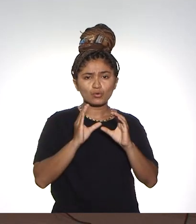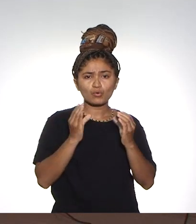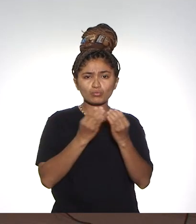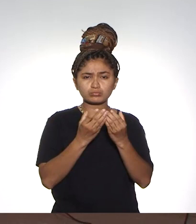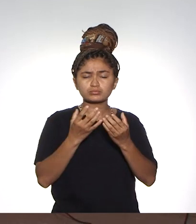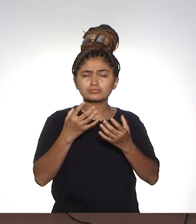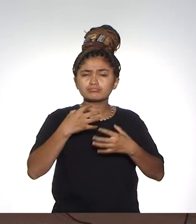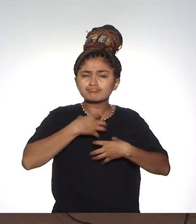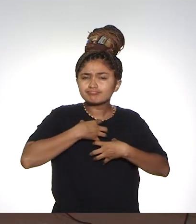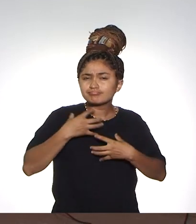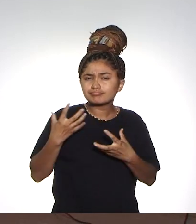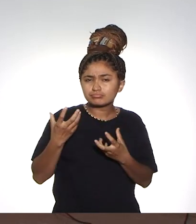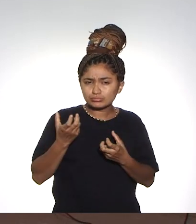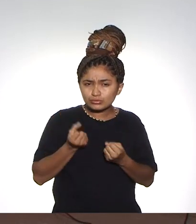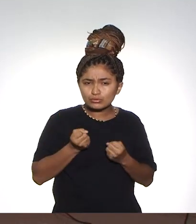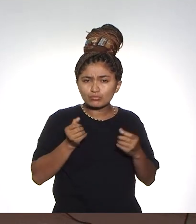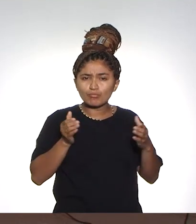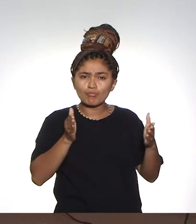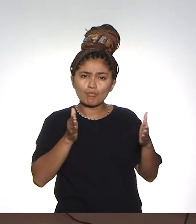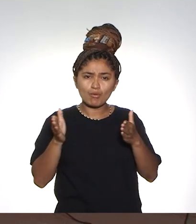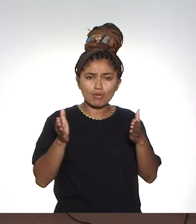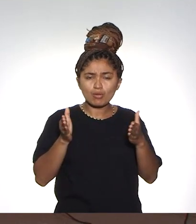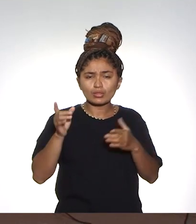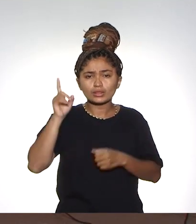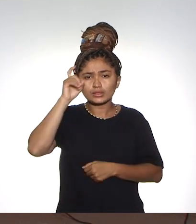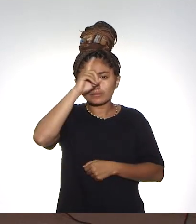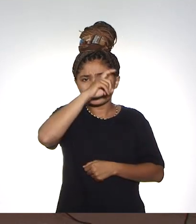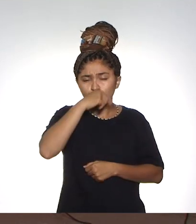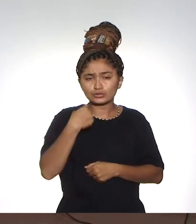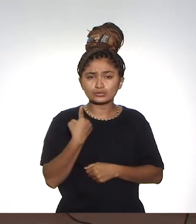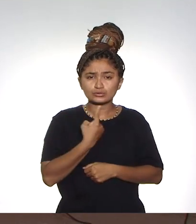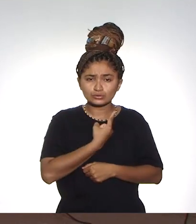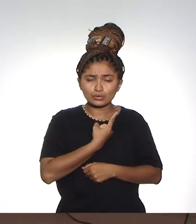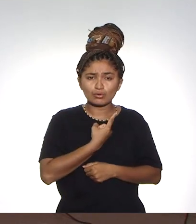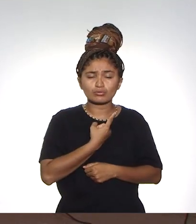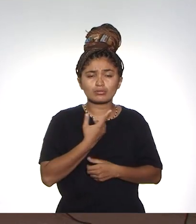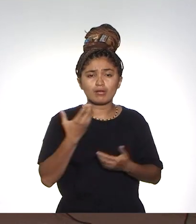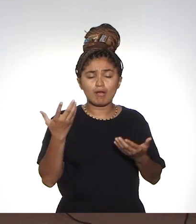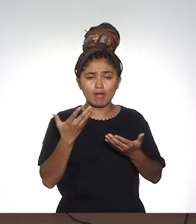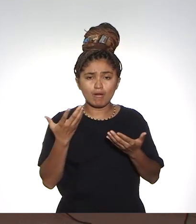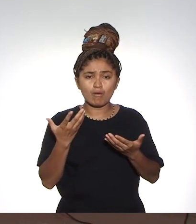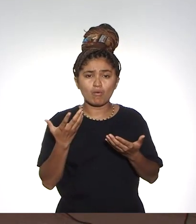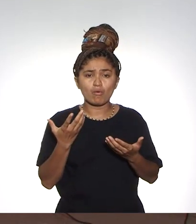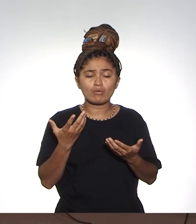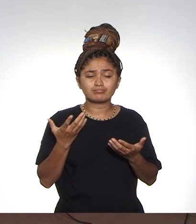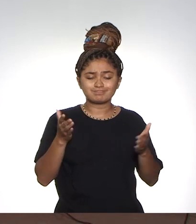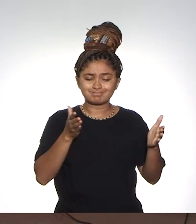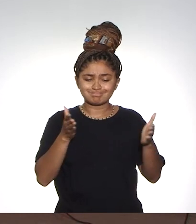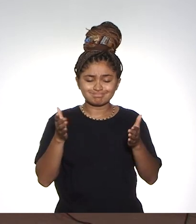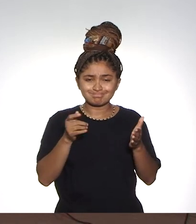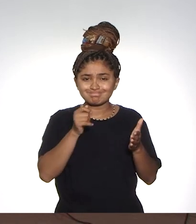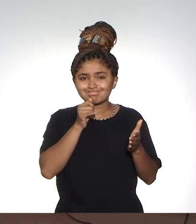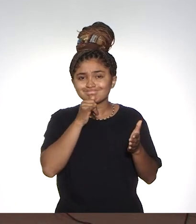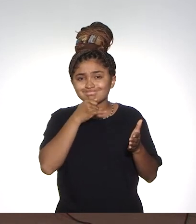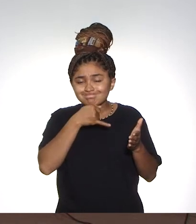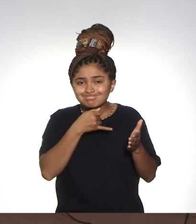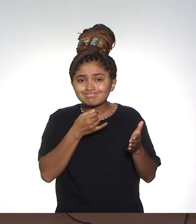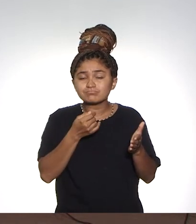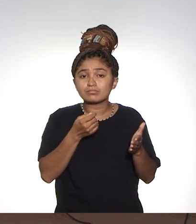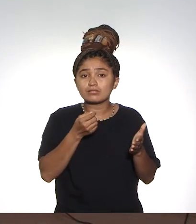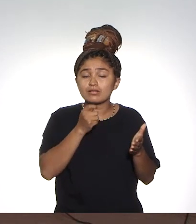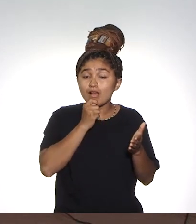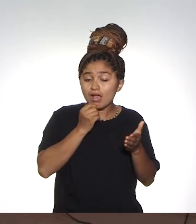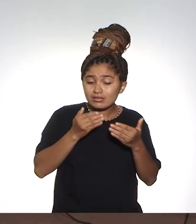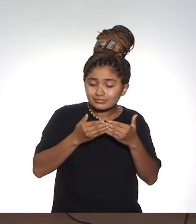comunidade sinta acolhida num momento difícil que nós estamos passando, e esse momento, com certeza, infelizmente, vai